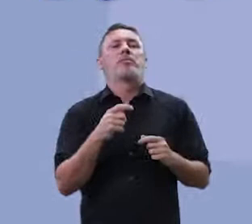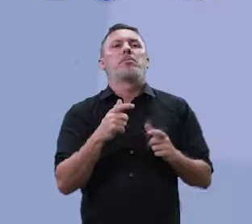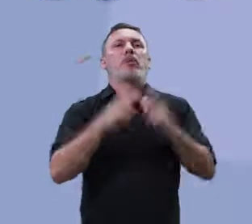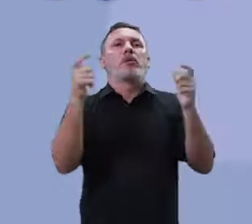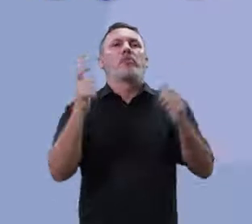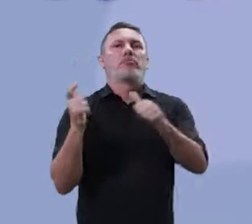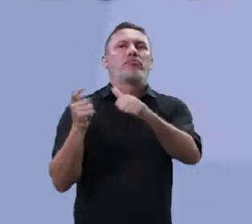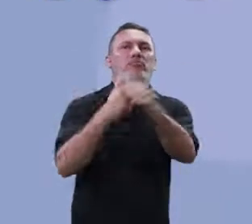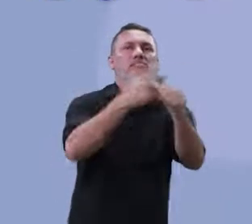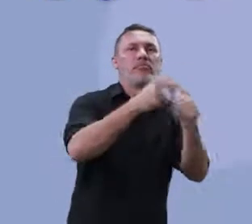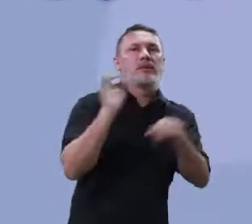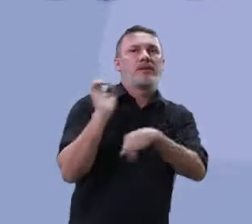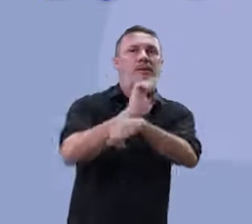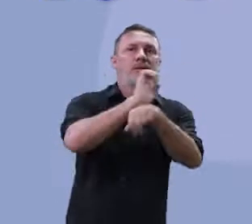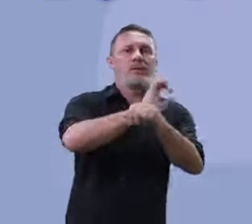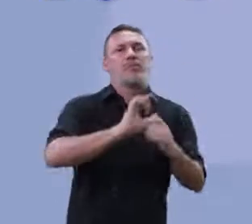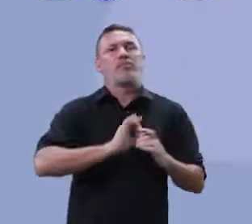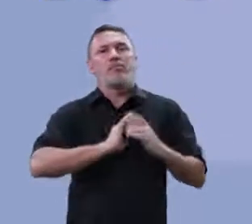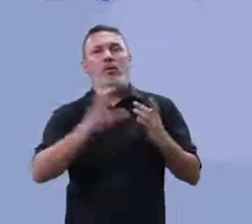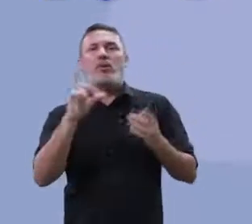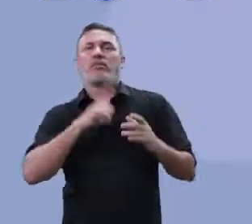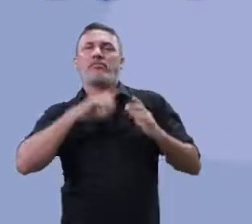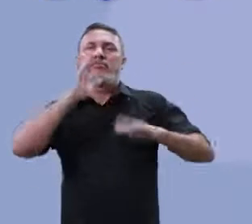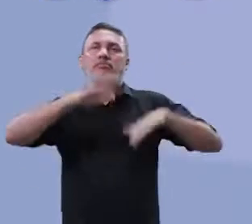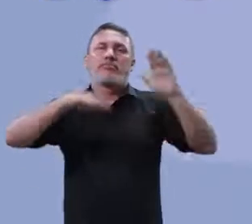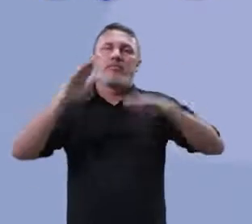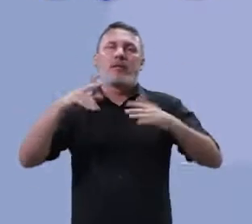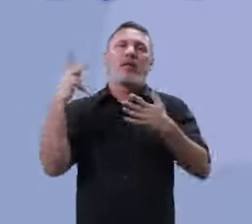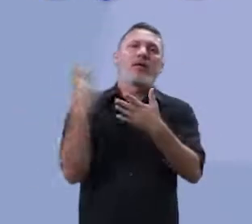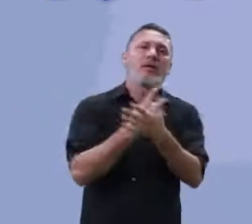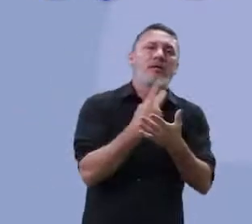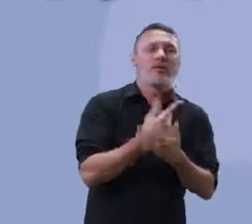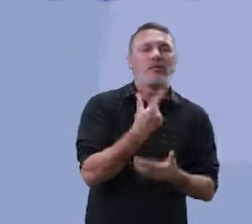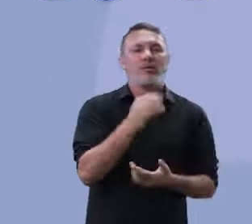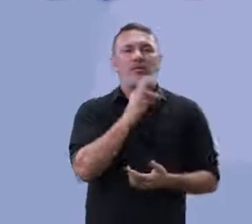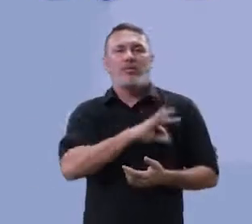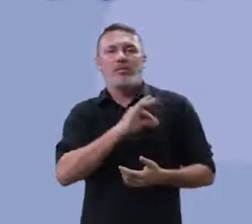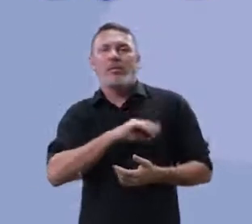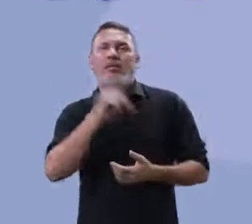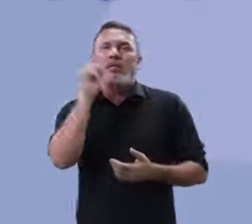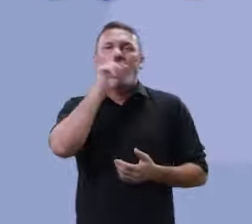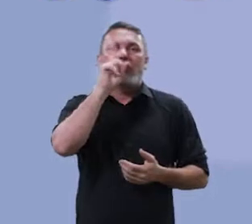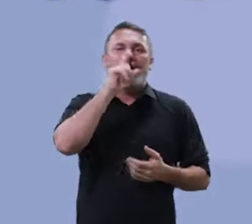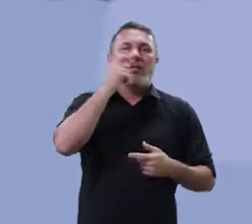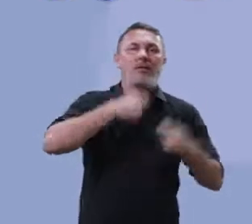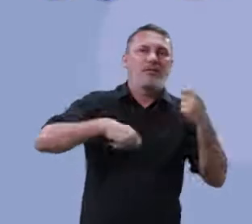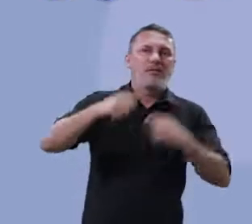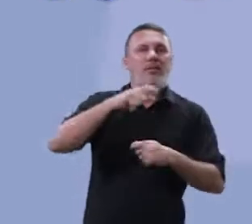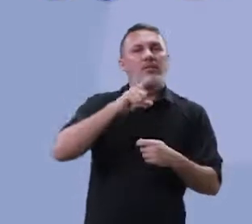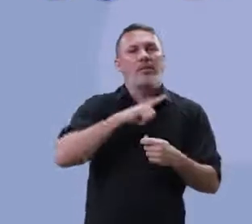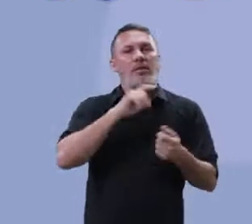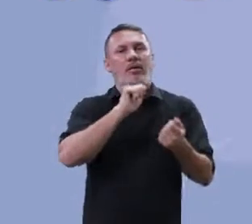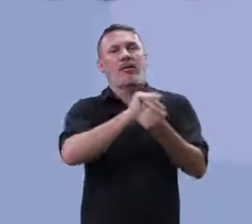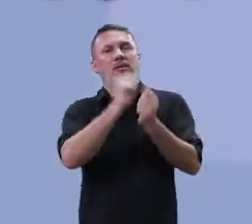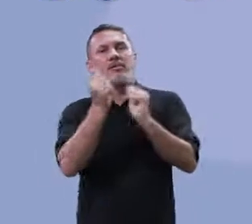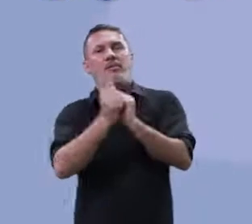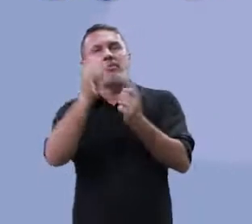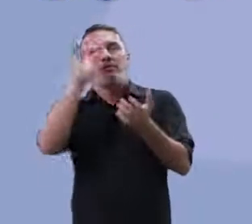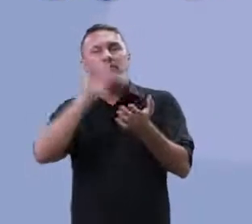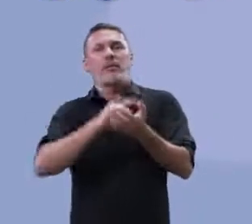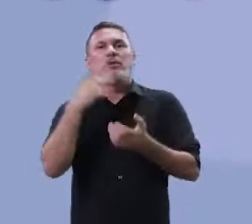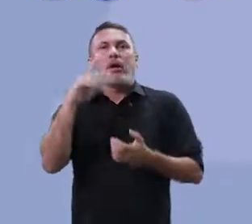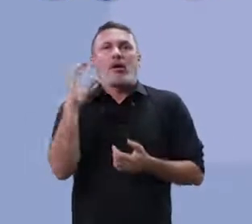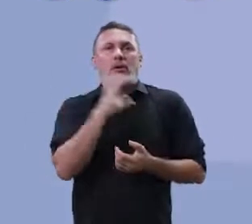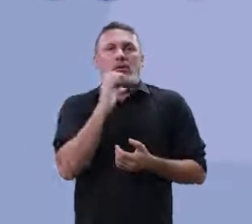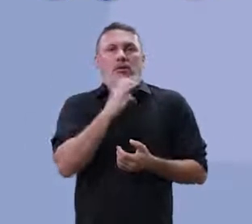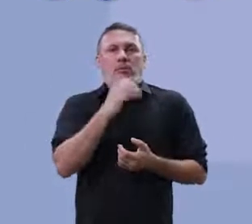das dívidas de vários estados, cujas condições financeiras e administrativas são adequadas para